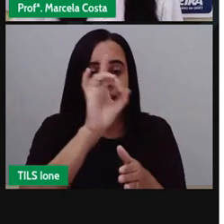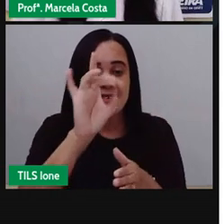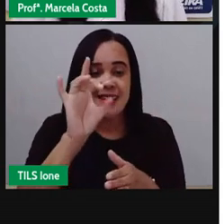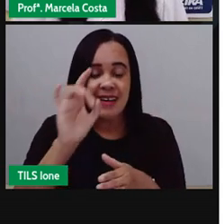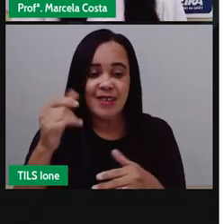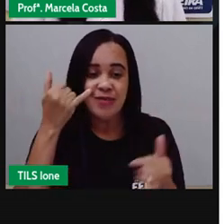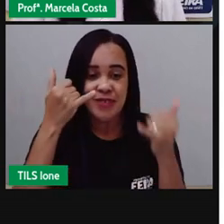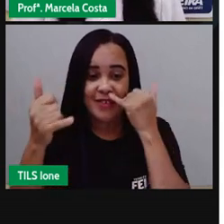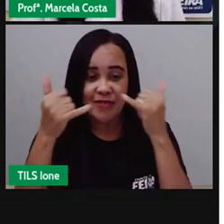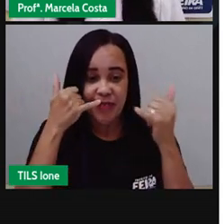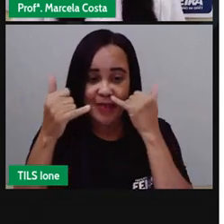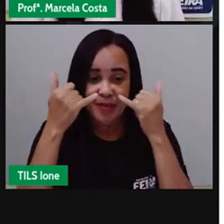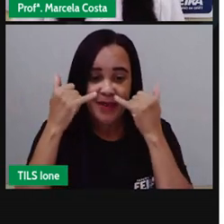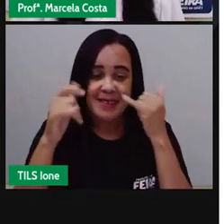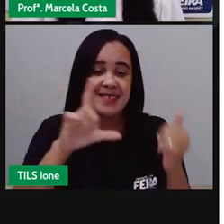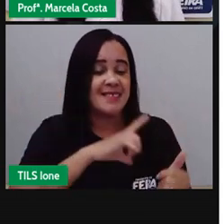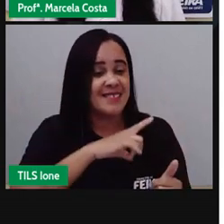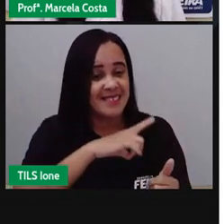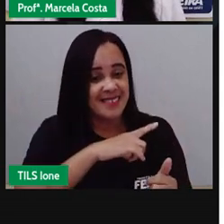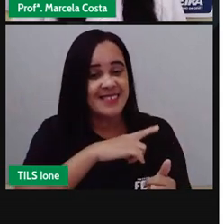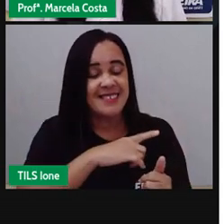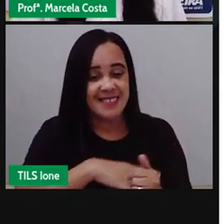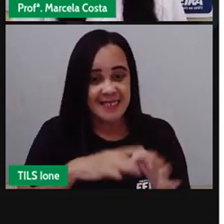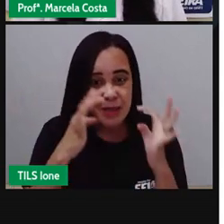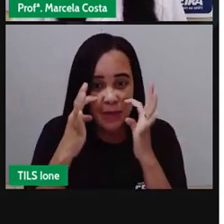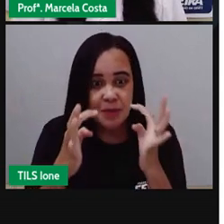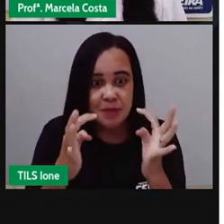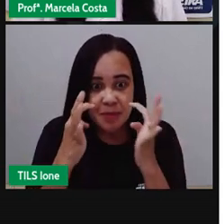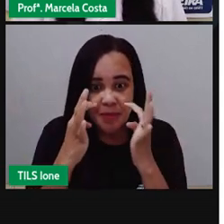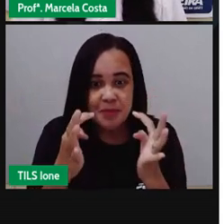então aqui você vai observar